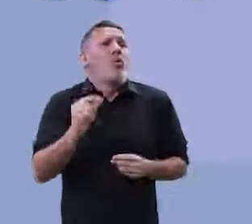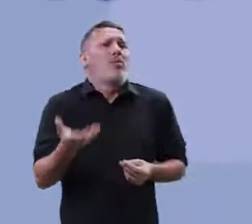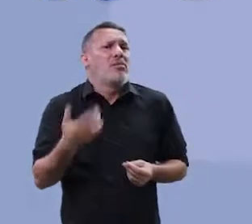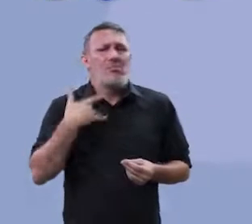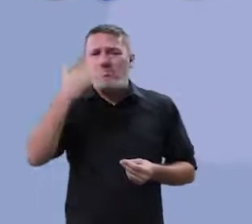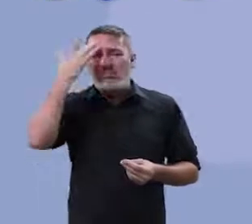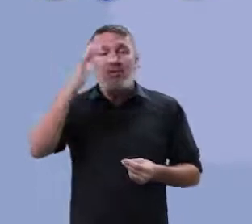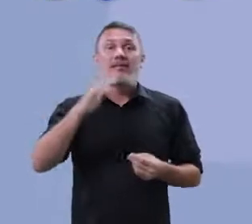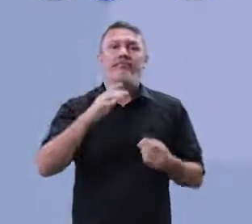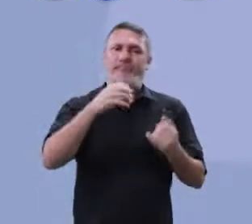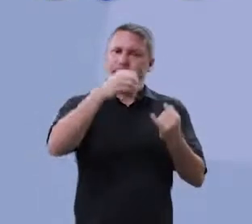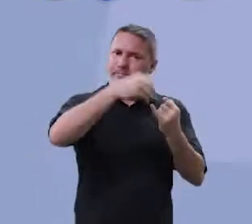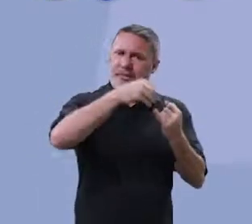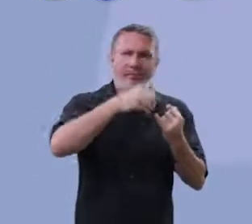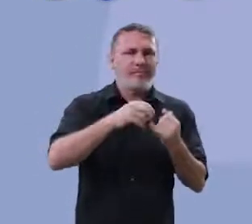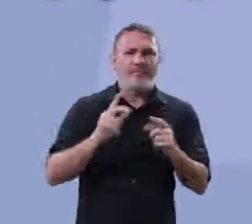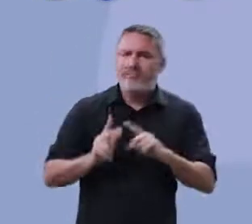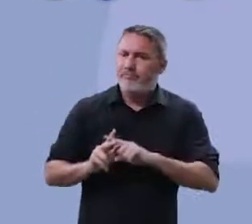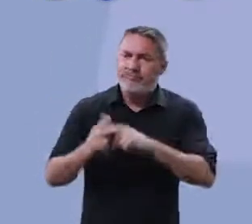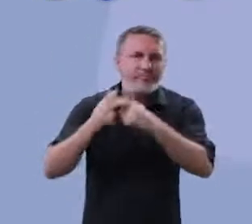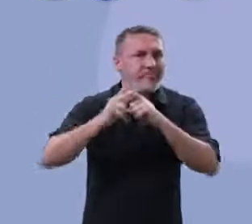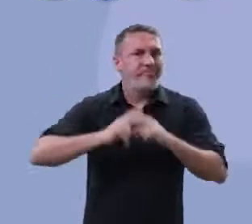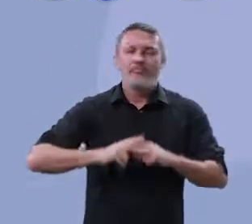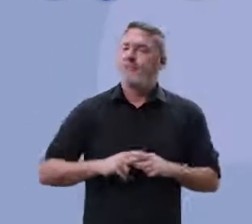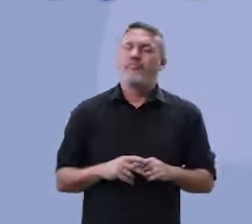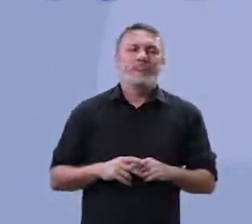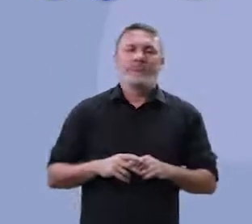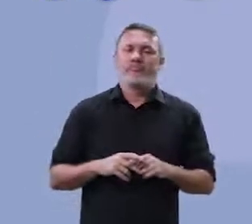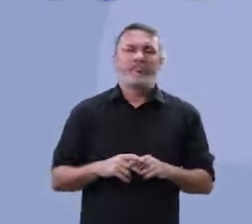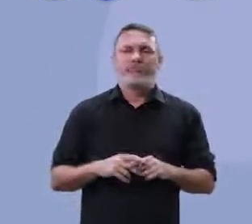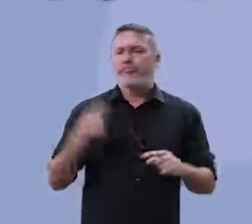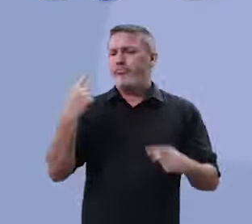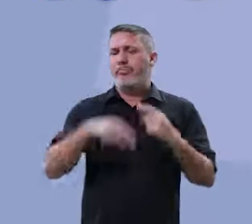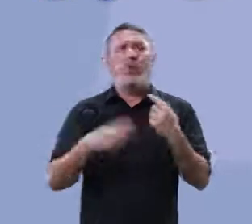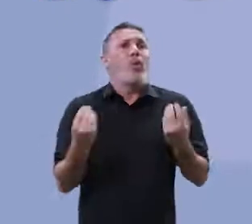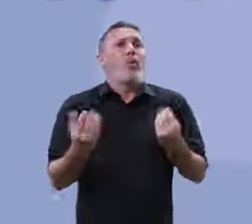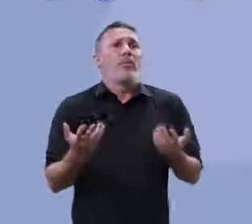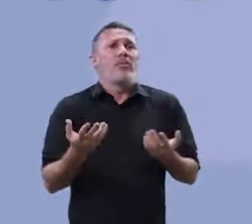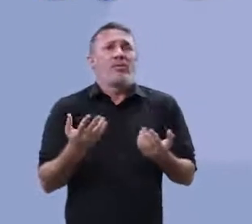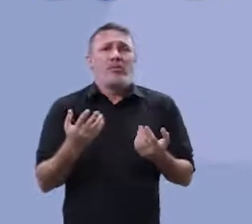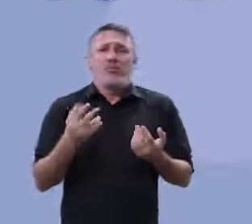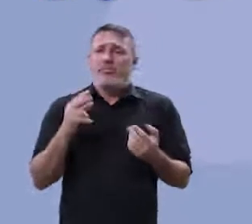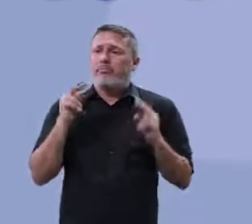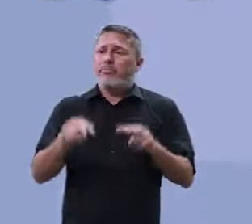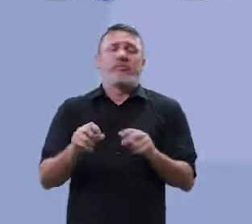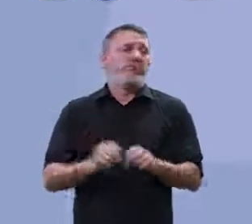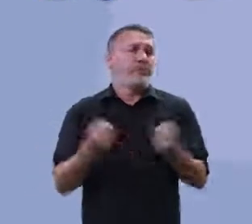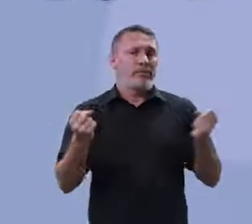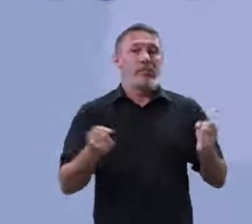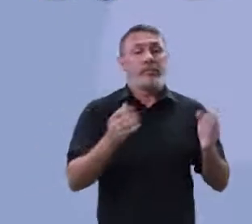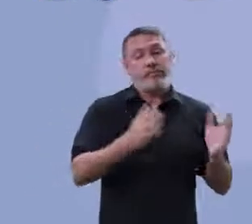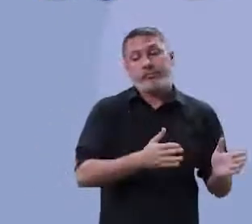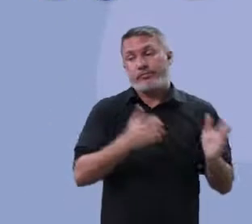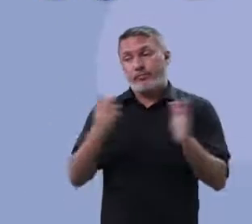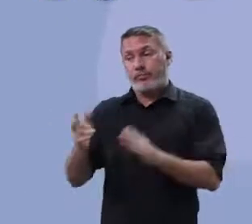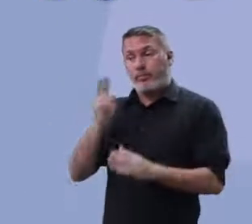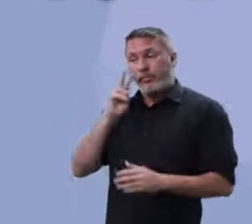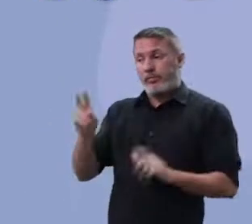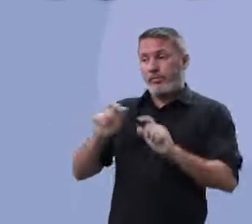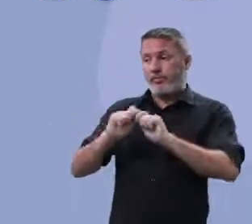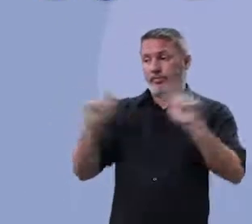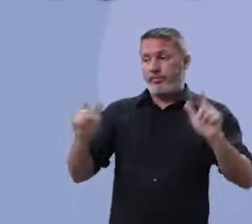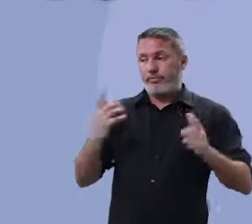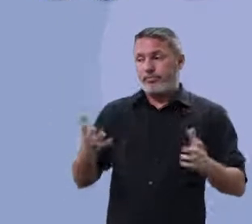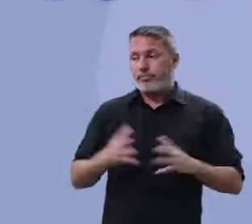quis dizer. Tanto que o Inep nem corrigiu no manual do corretor. Porque não tinha como. Como que eu vou melhorar isso? Agora, olha esse aqui.